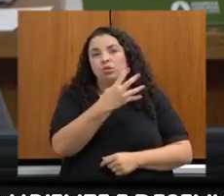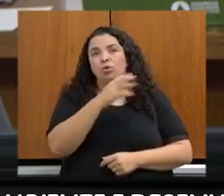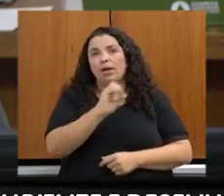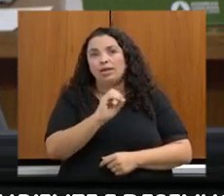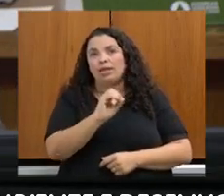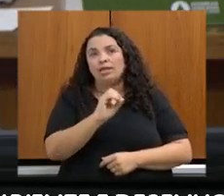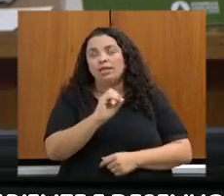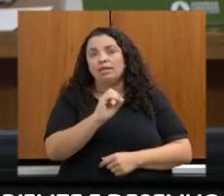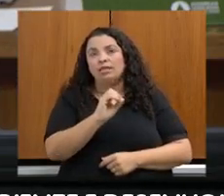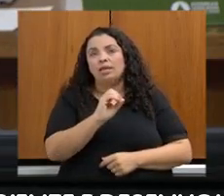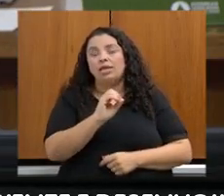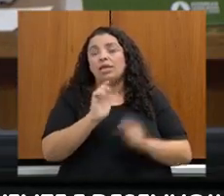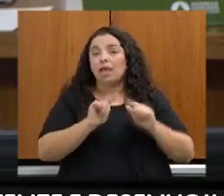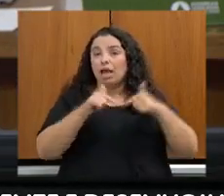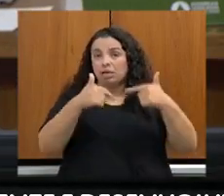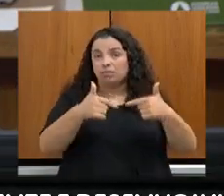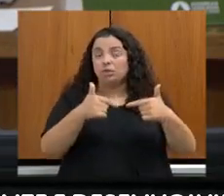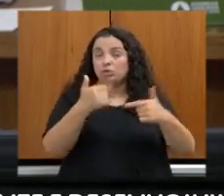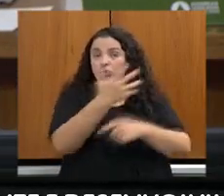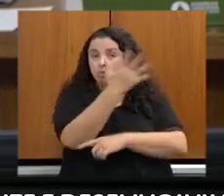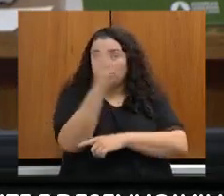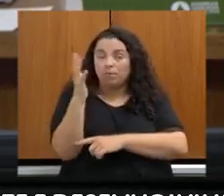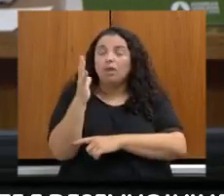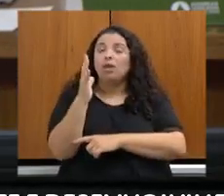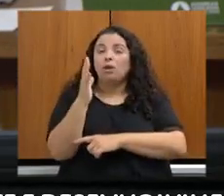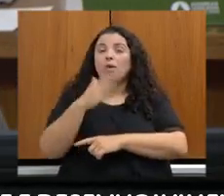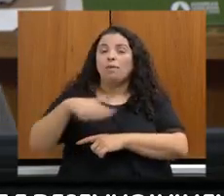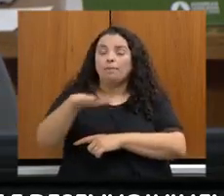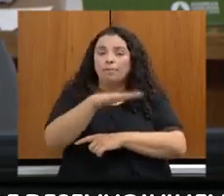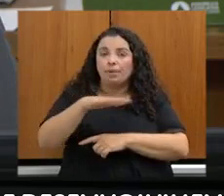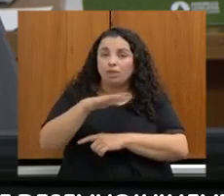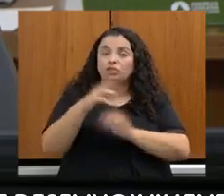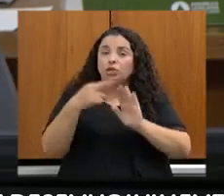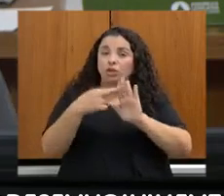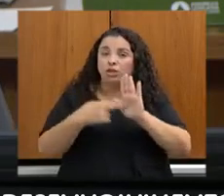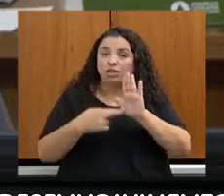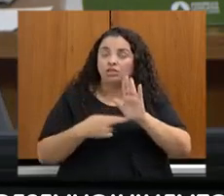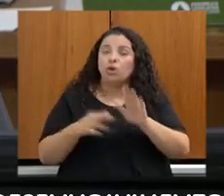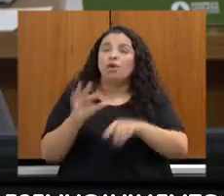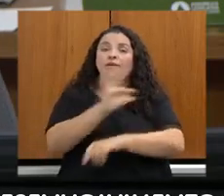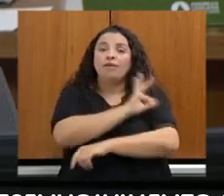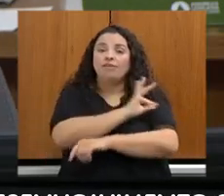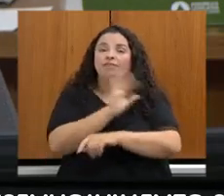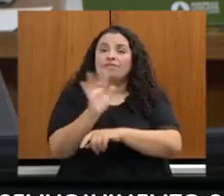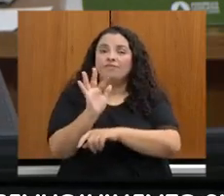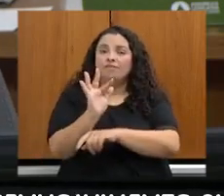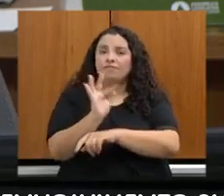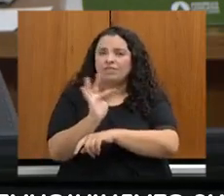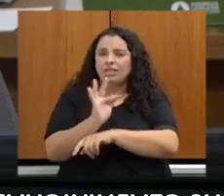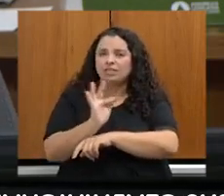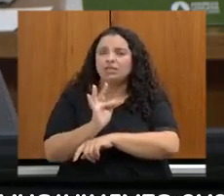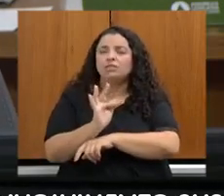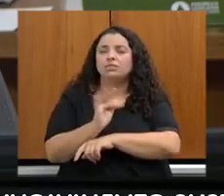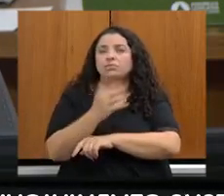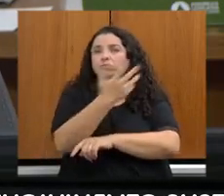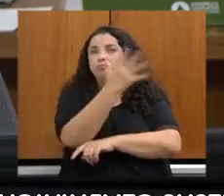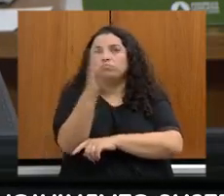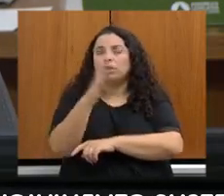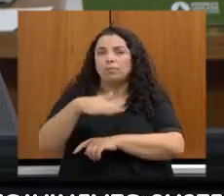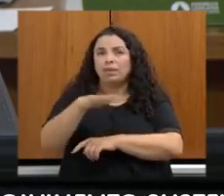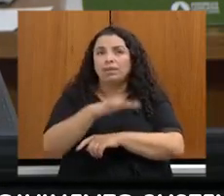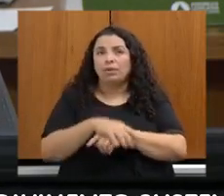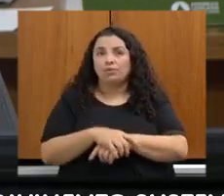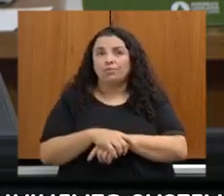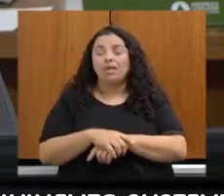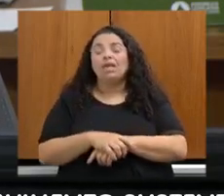de meio ambiente, de regularização e fiscalização ambiental. Então, aqueles empreendimentos que não constam